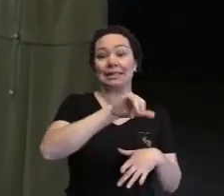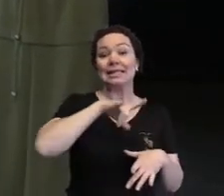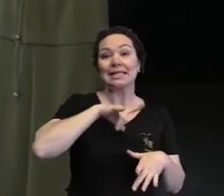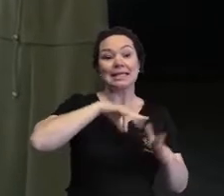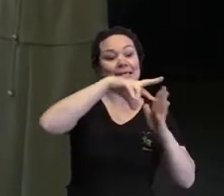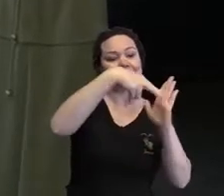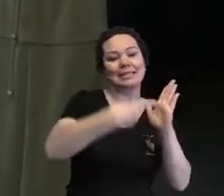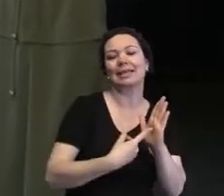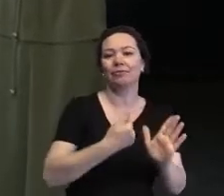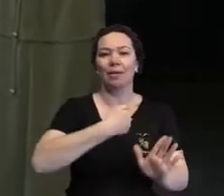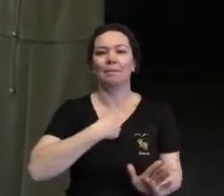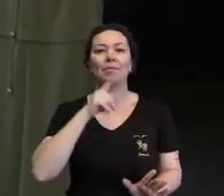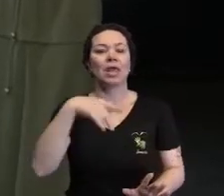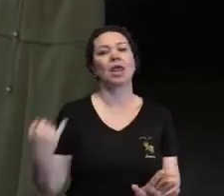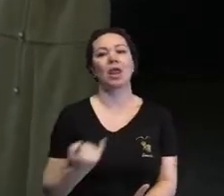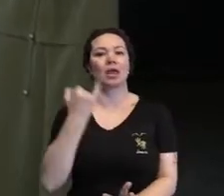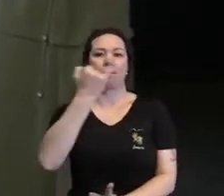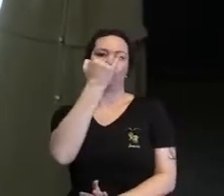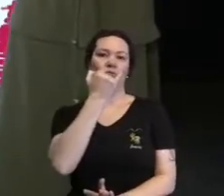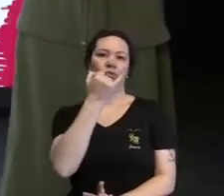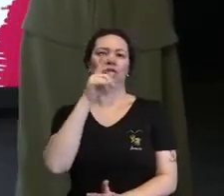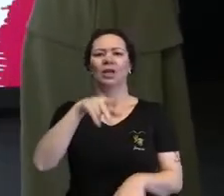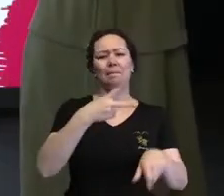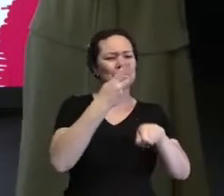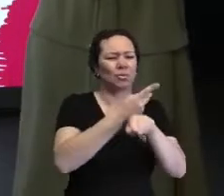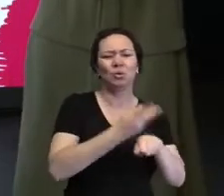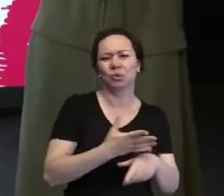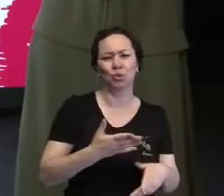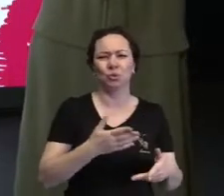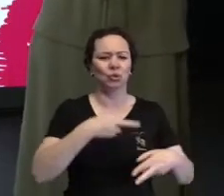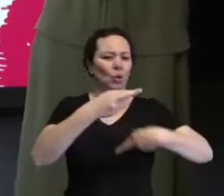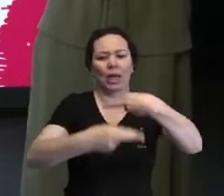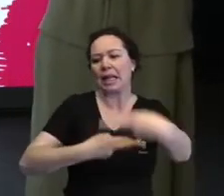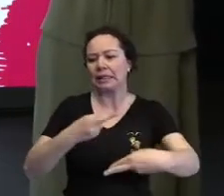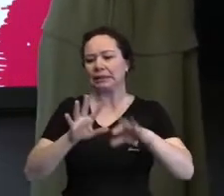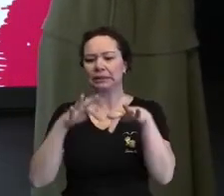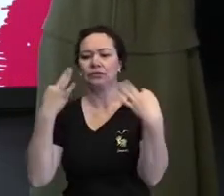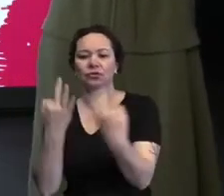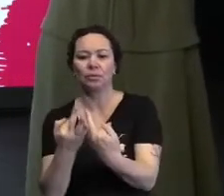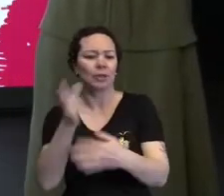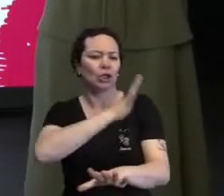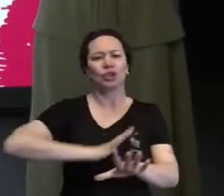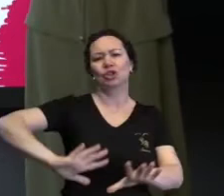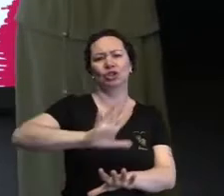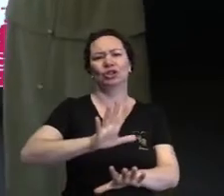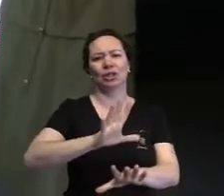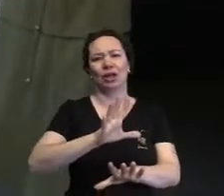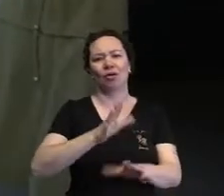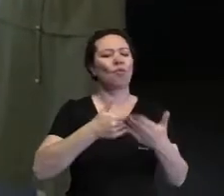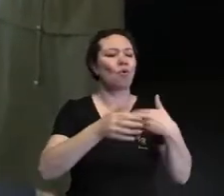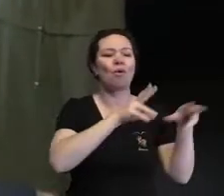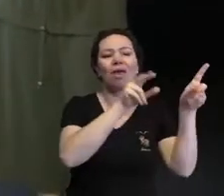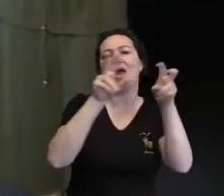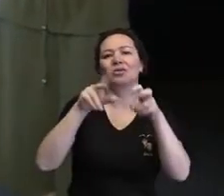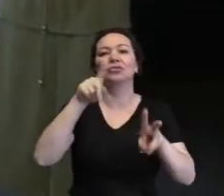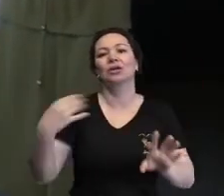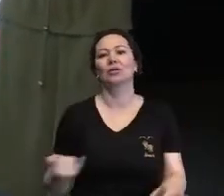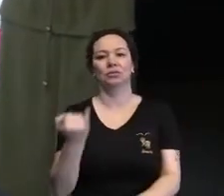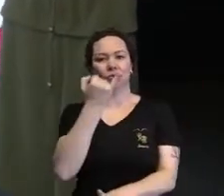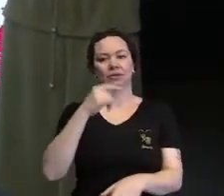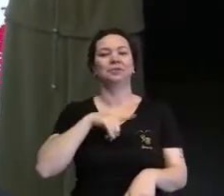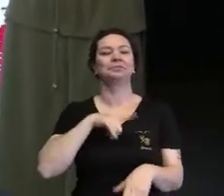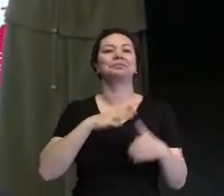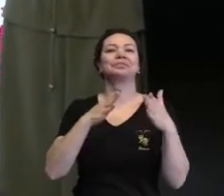toma uma cara diferente. Isso vale para produto, isso vale para relações familiares, vale para tudo. Tem um colega nosso no